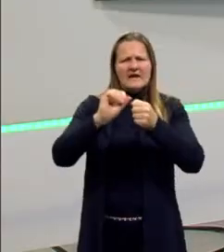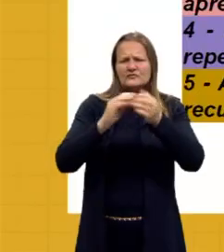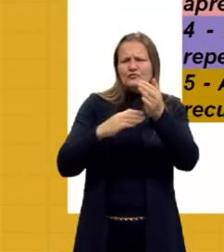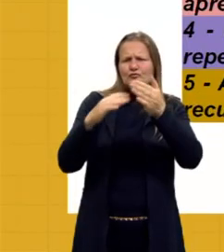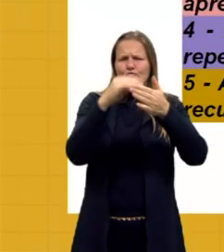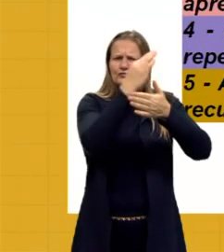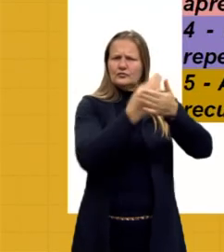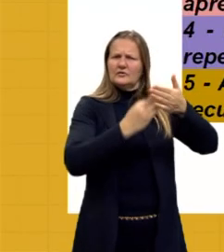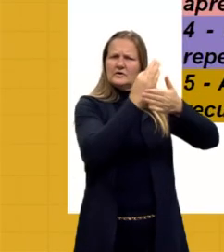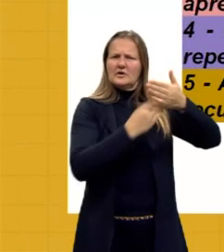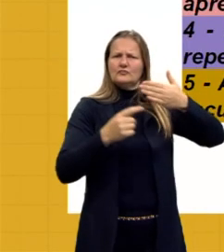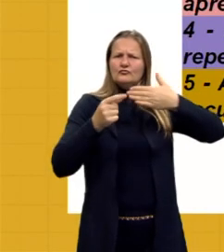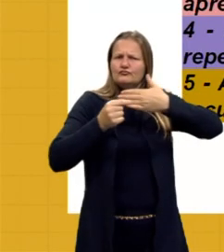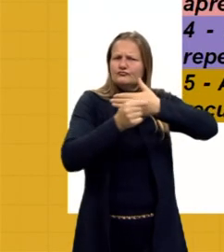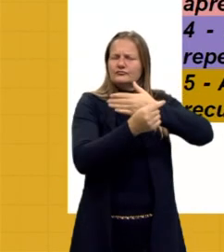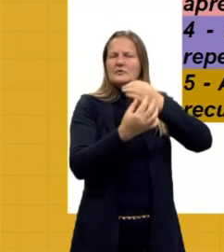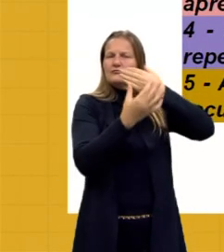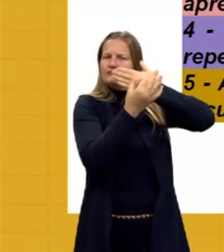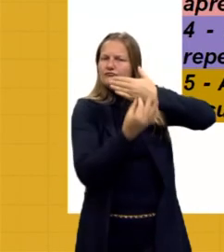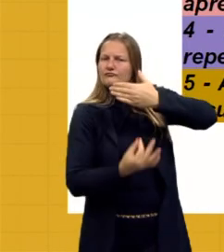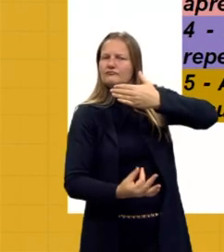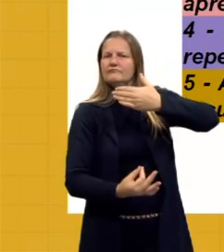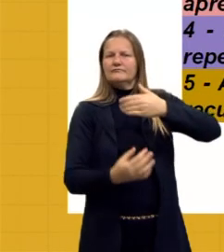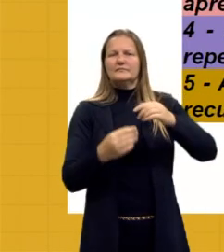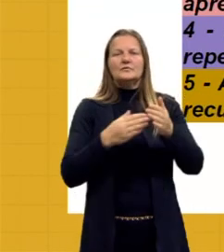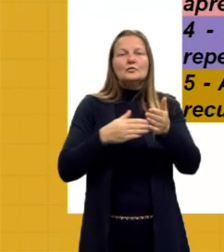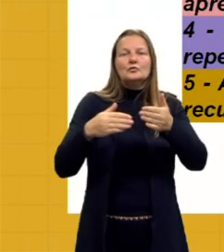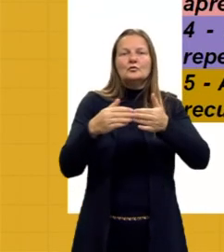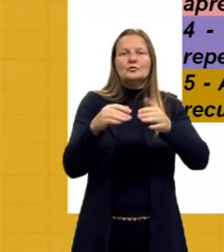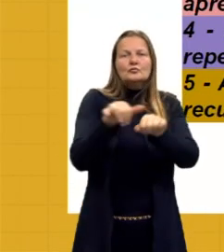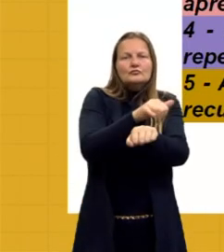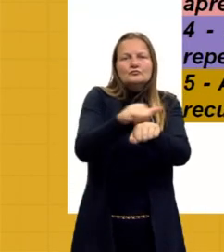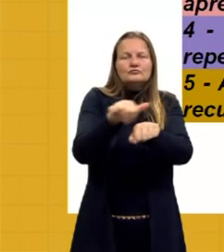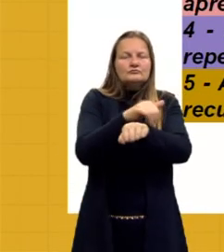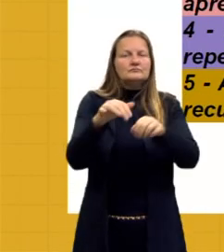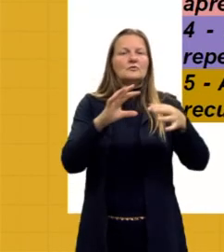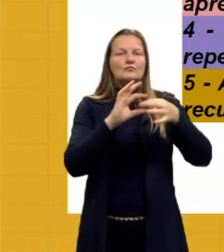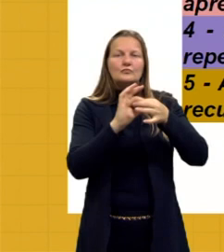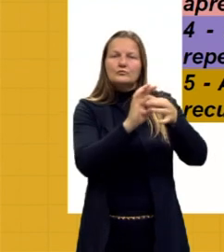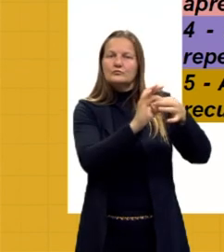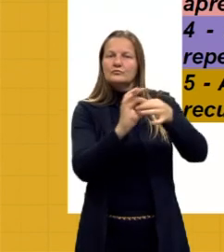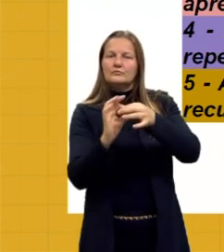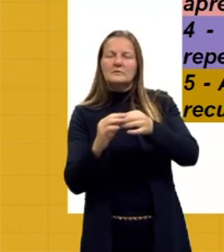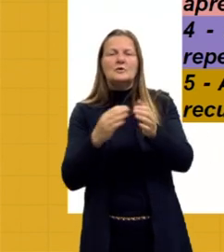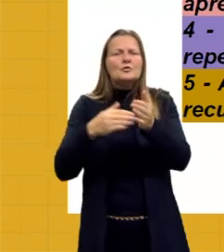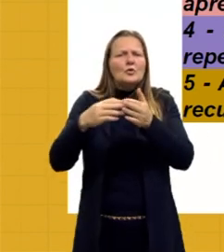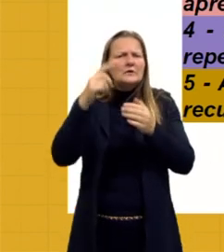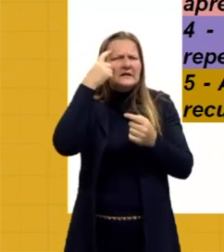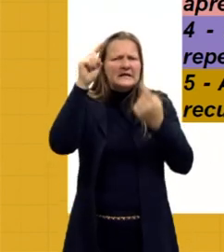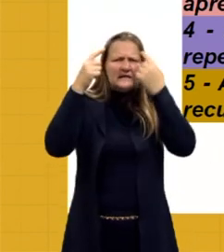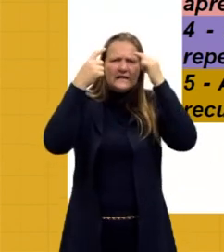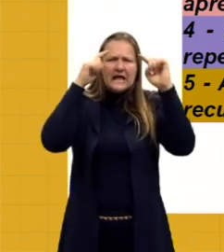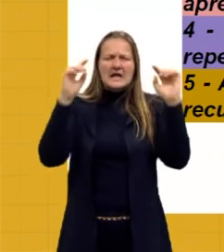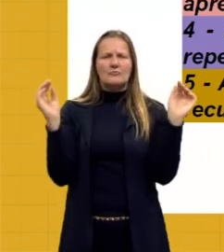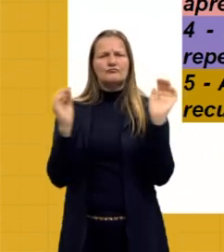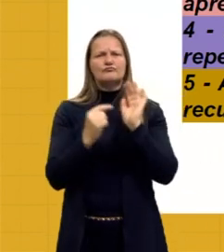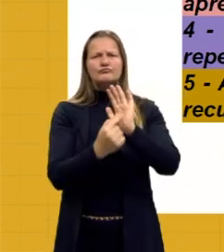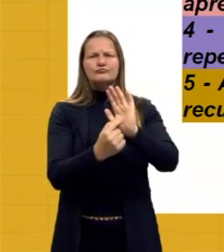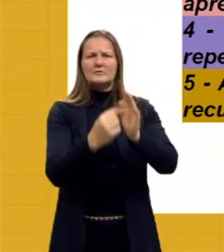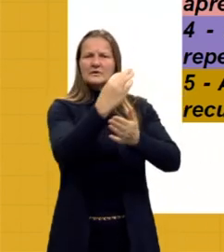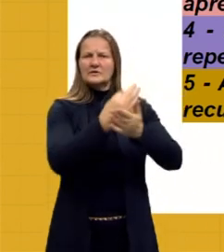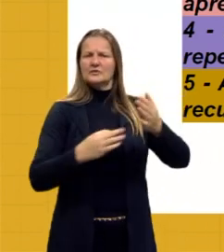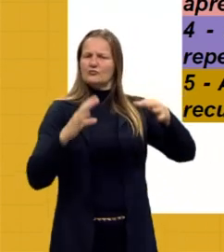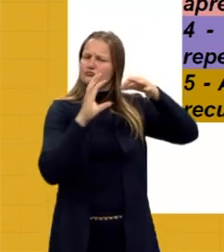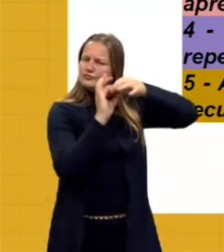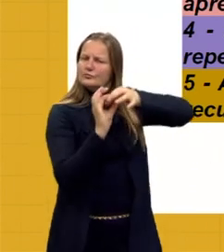apresenta repertório diversificado de recursos coesivos. Todas as ideias que eu apresento no meu texto fazem